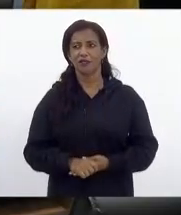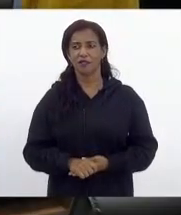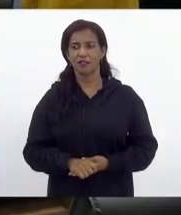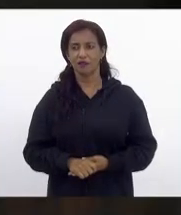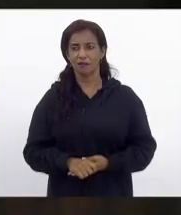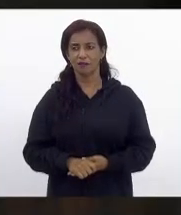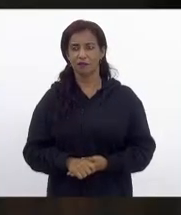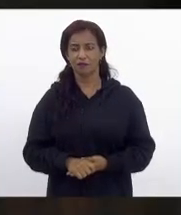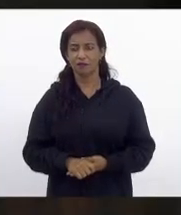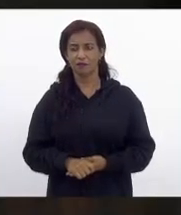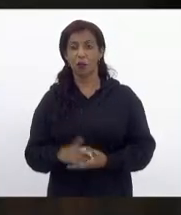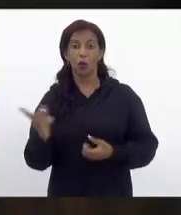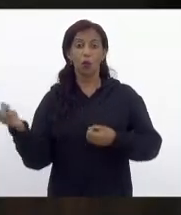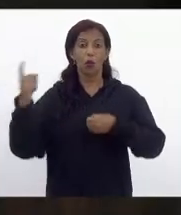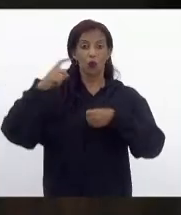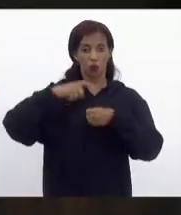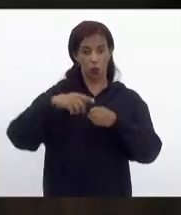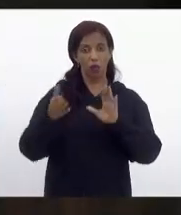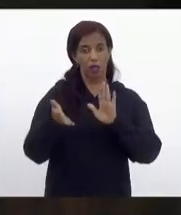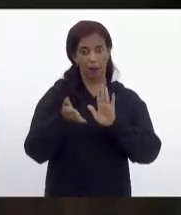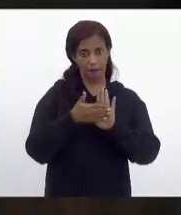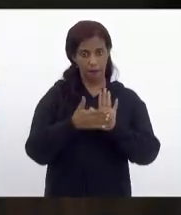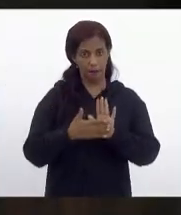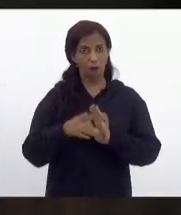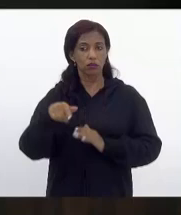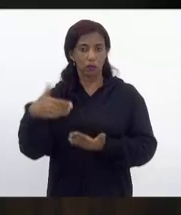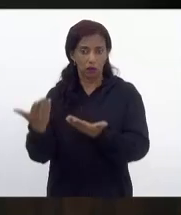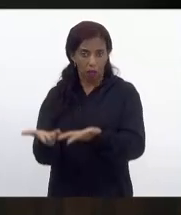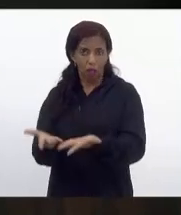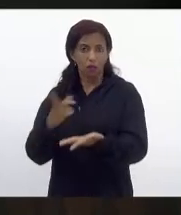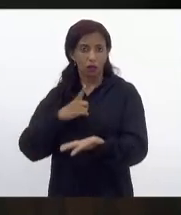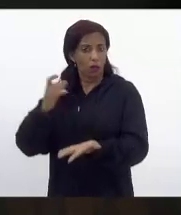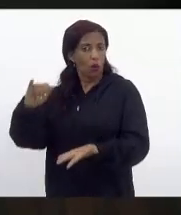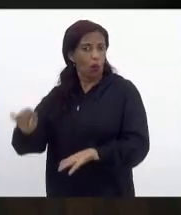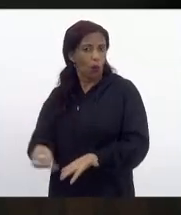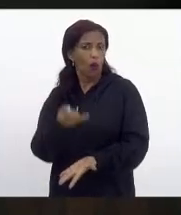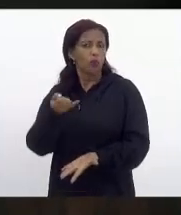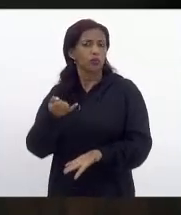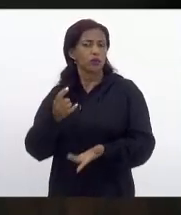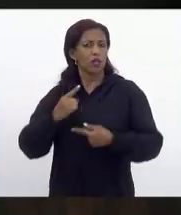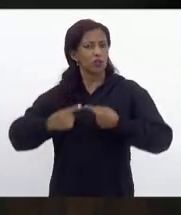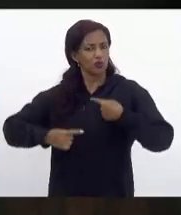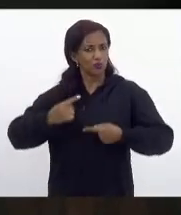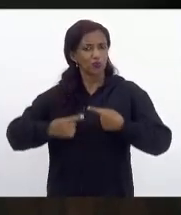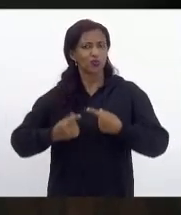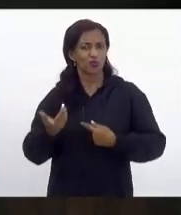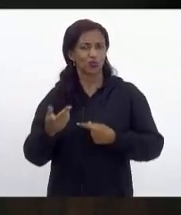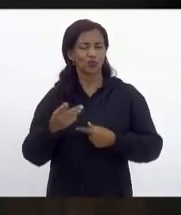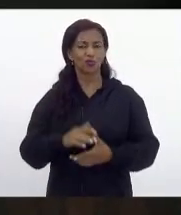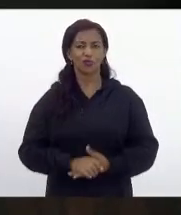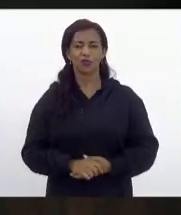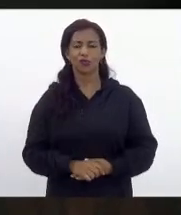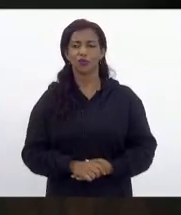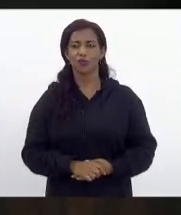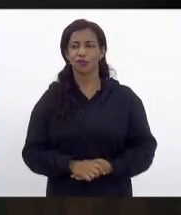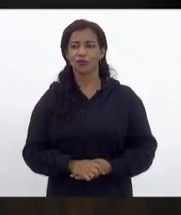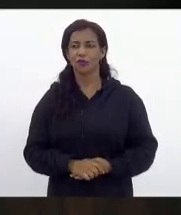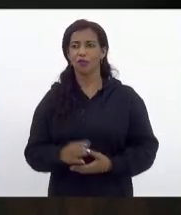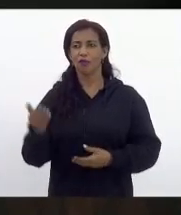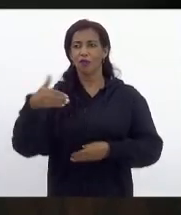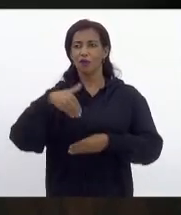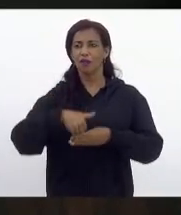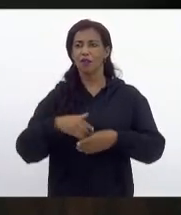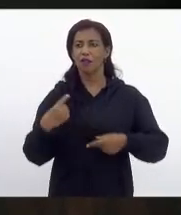Na hora que ele retornar à pauta, V. Exª terá toda oportunidade para discutir o projeto. Em